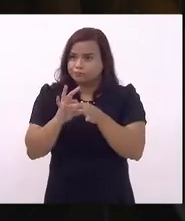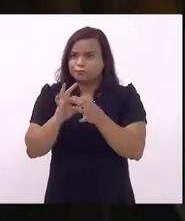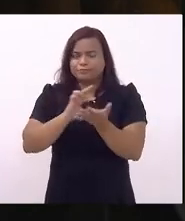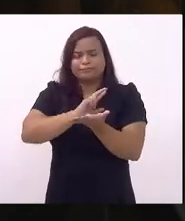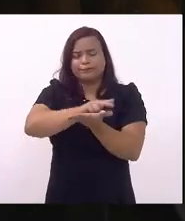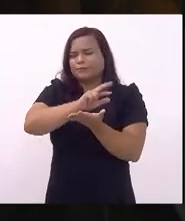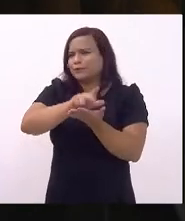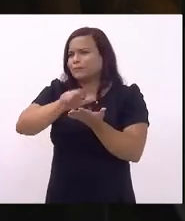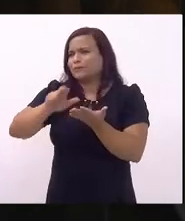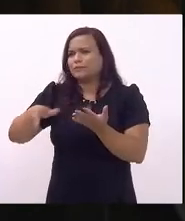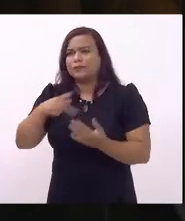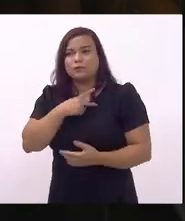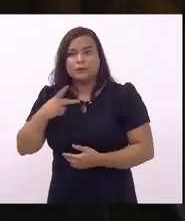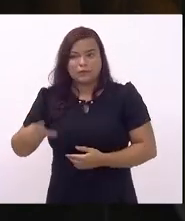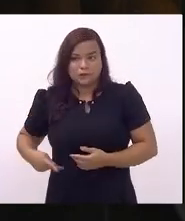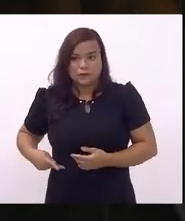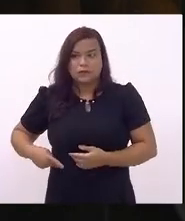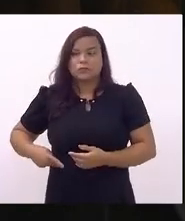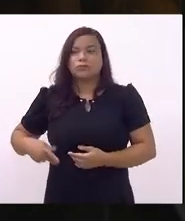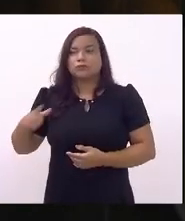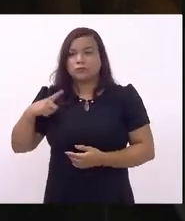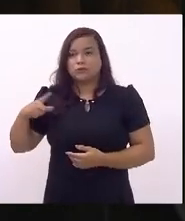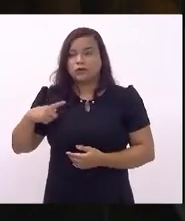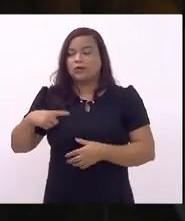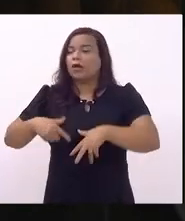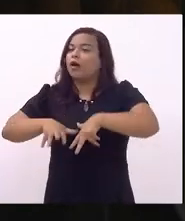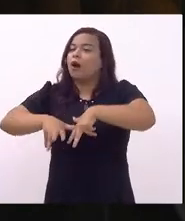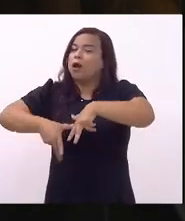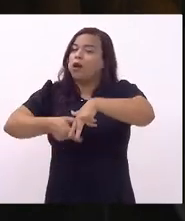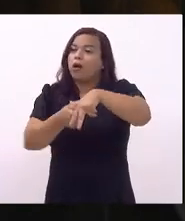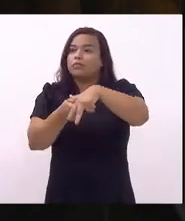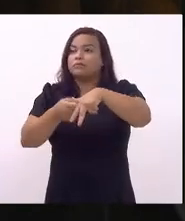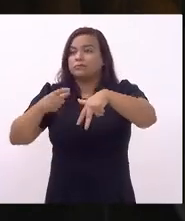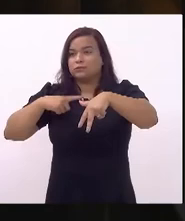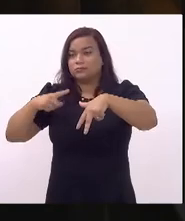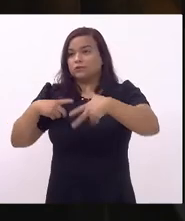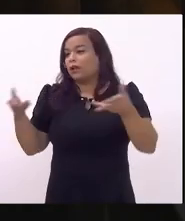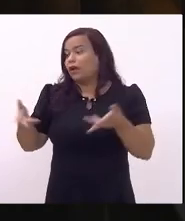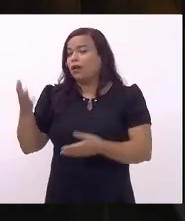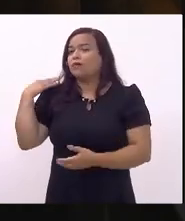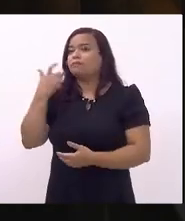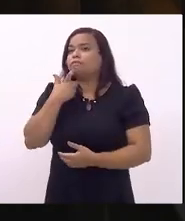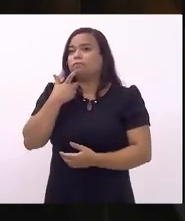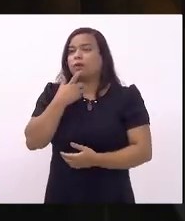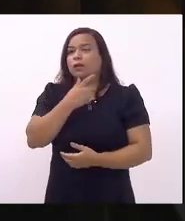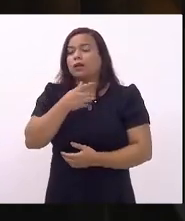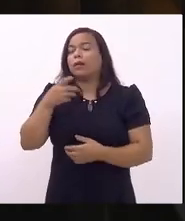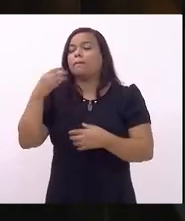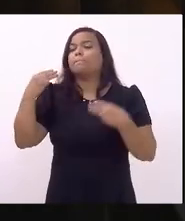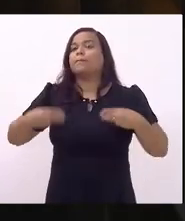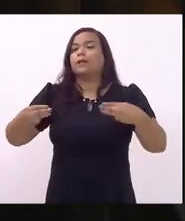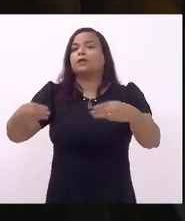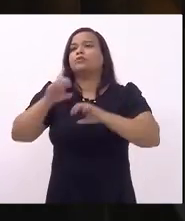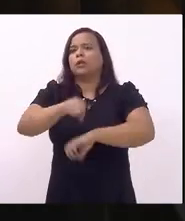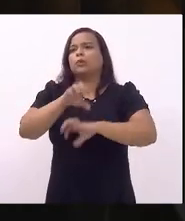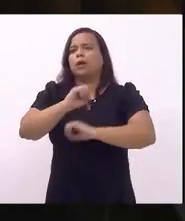variados presidente Charles Batista com corrupção agora mesmo o ministro da educação deixou a pasta